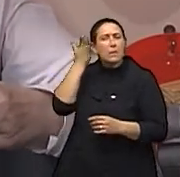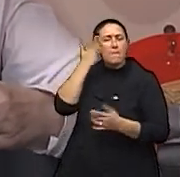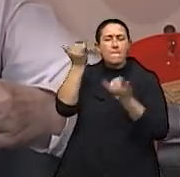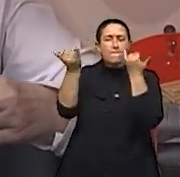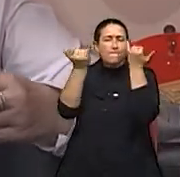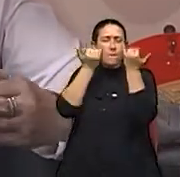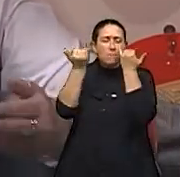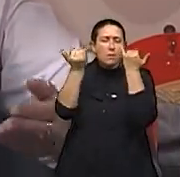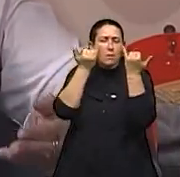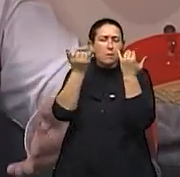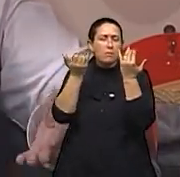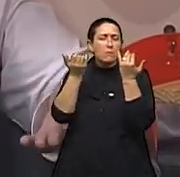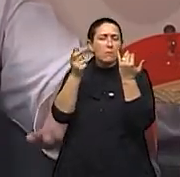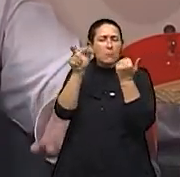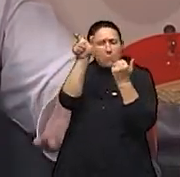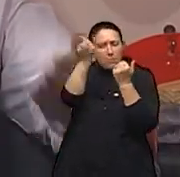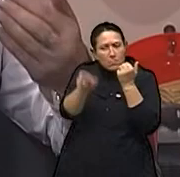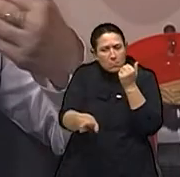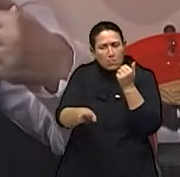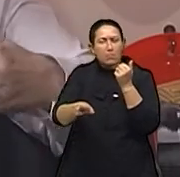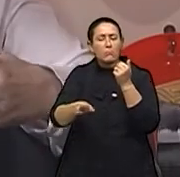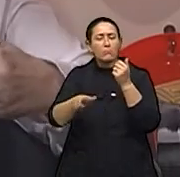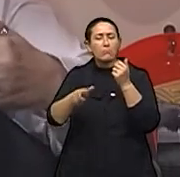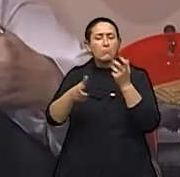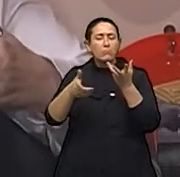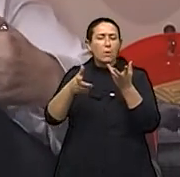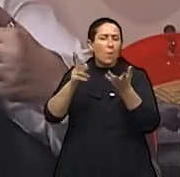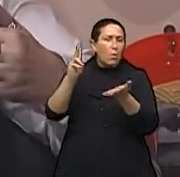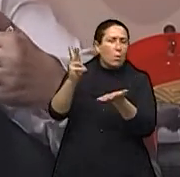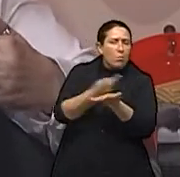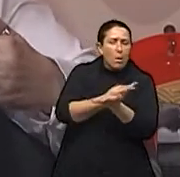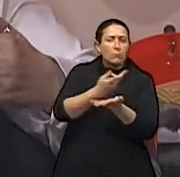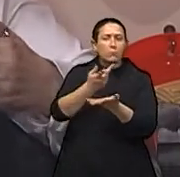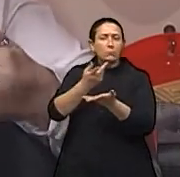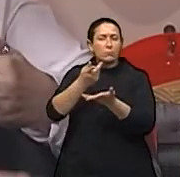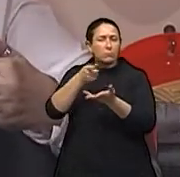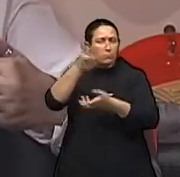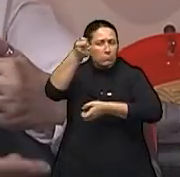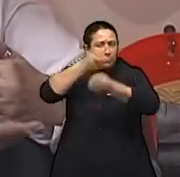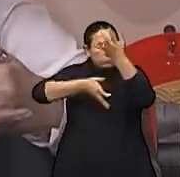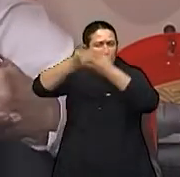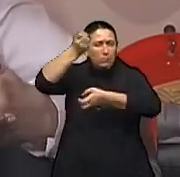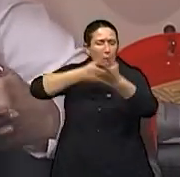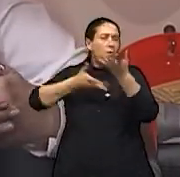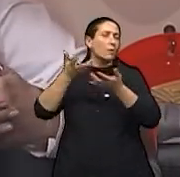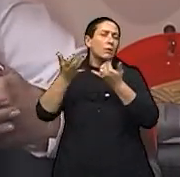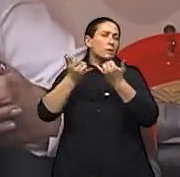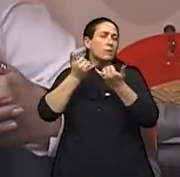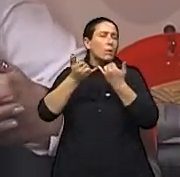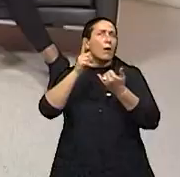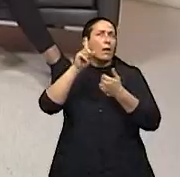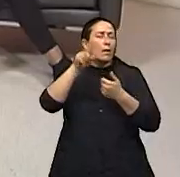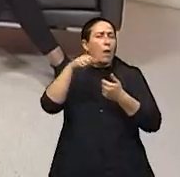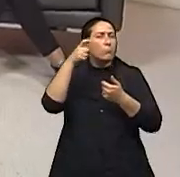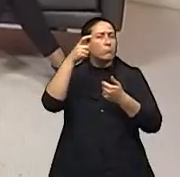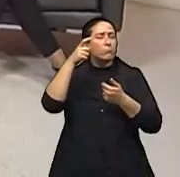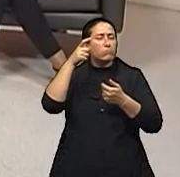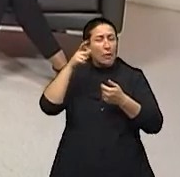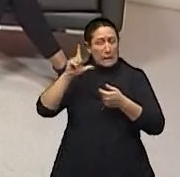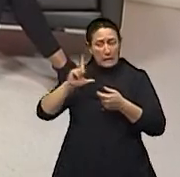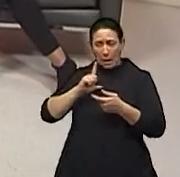que são passadas através das sessões com regressão. Ah,